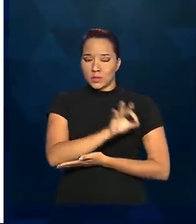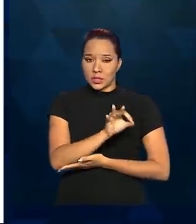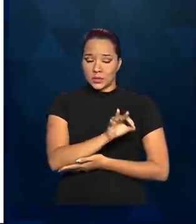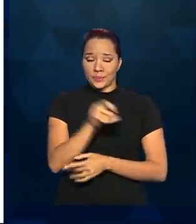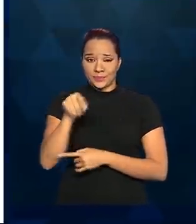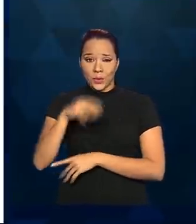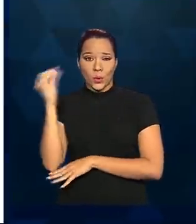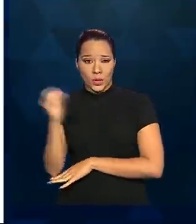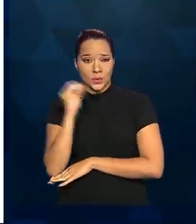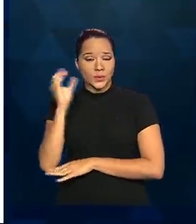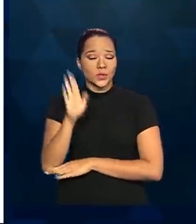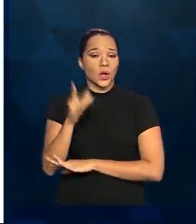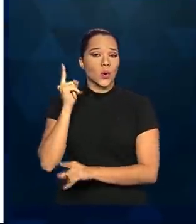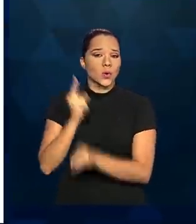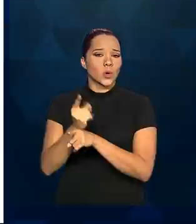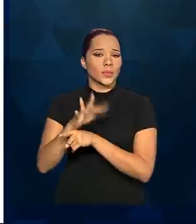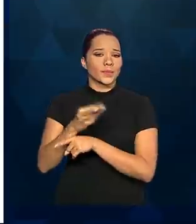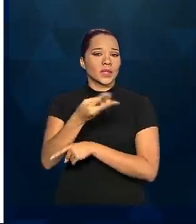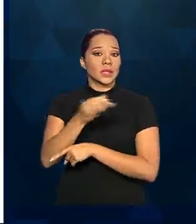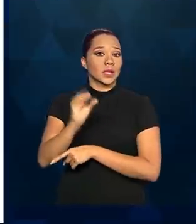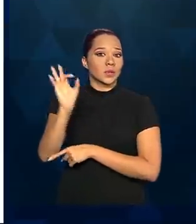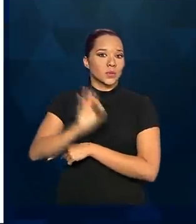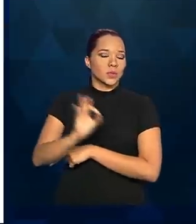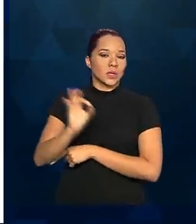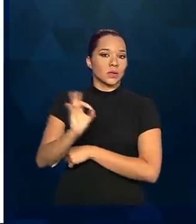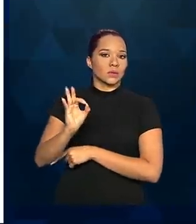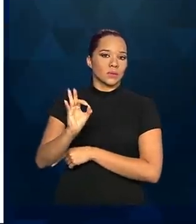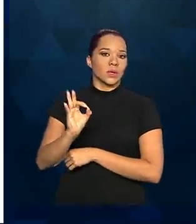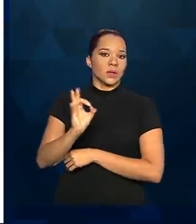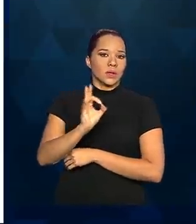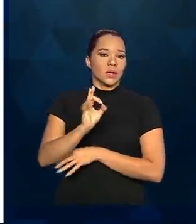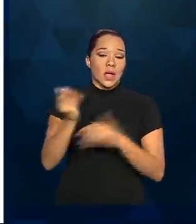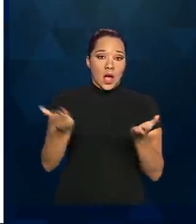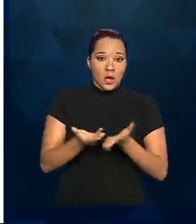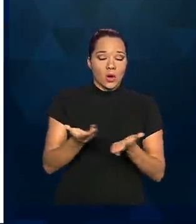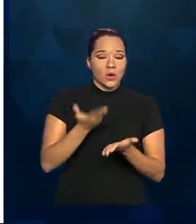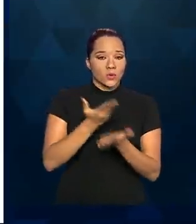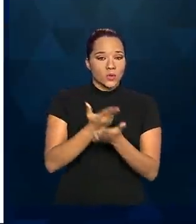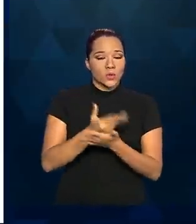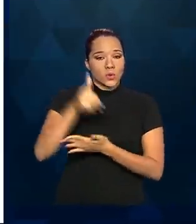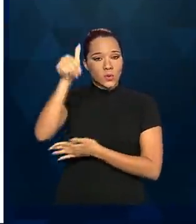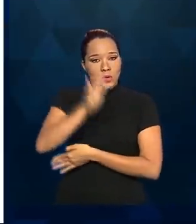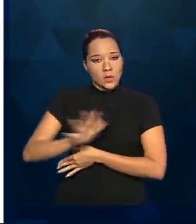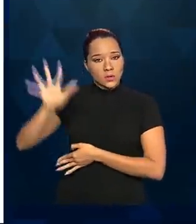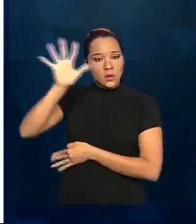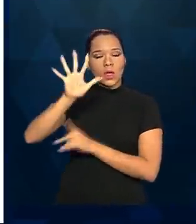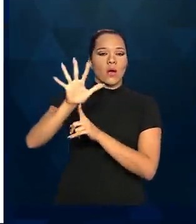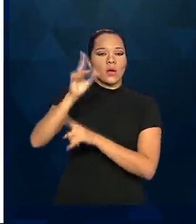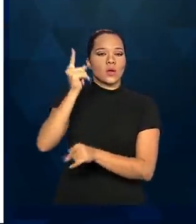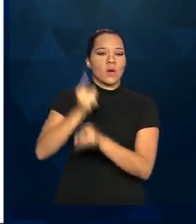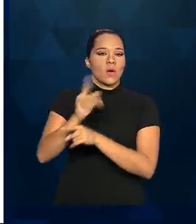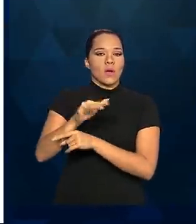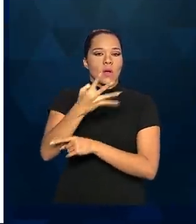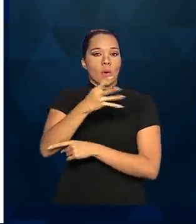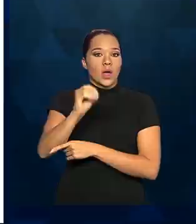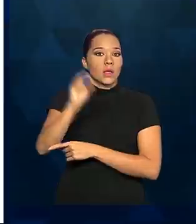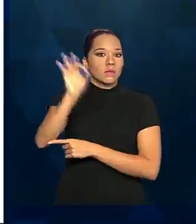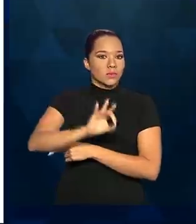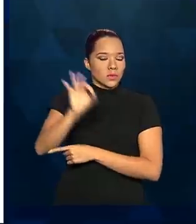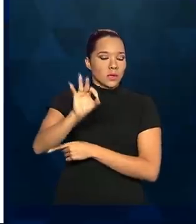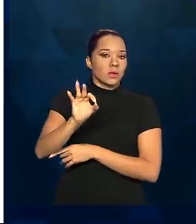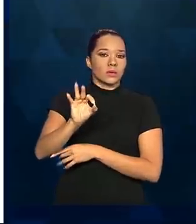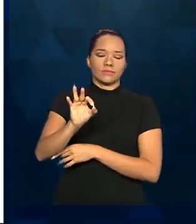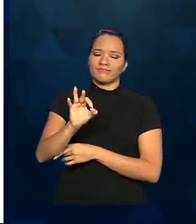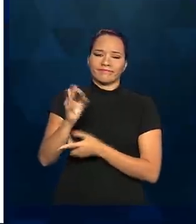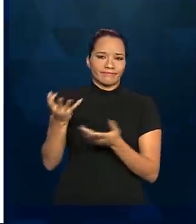estudo no Rio Grande do Sul já encontrou próximo de 30%. E agora, no estudo nacional, a gente encontra perto de 40%. O que